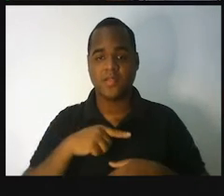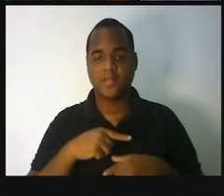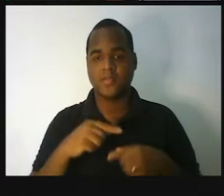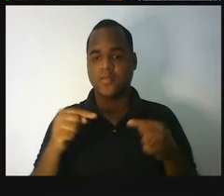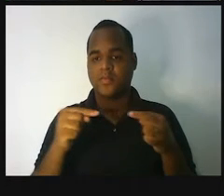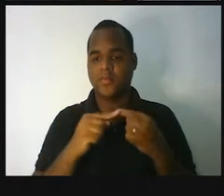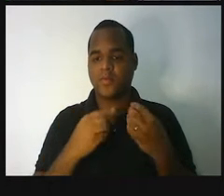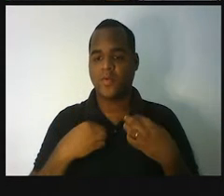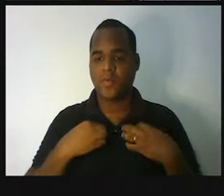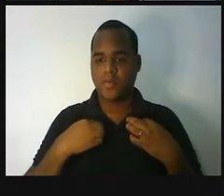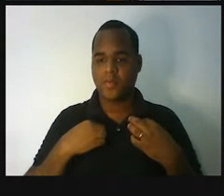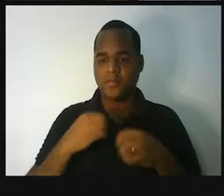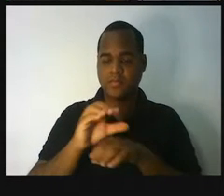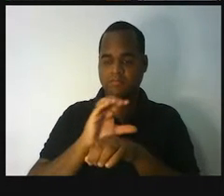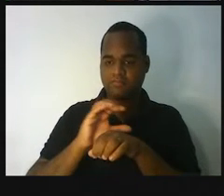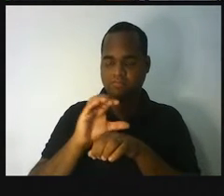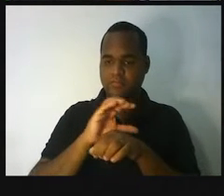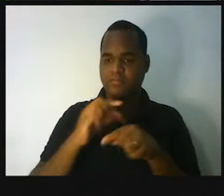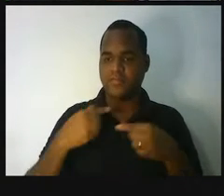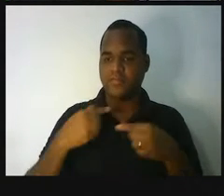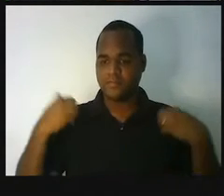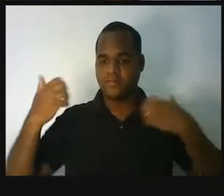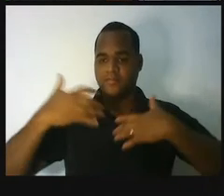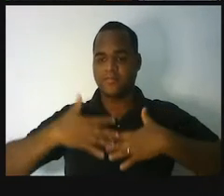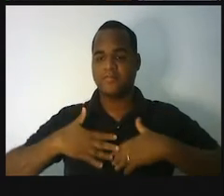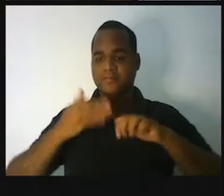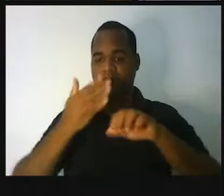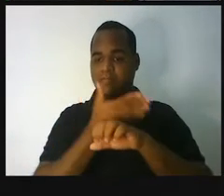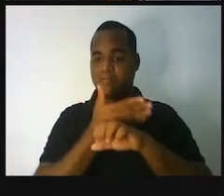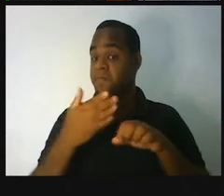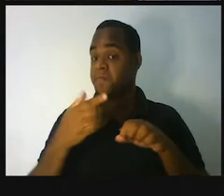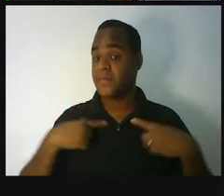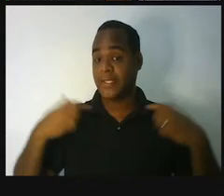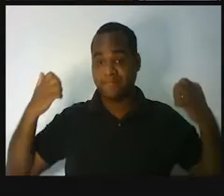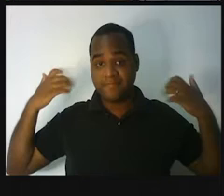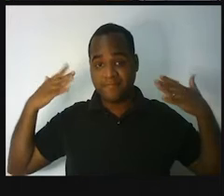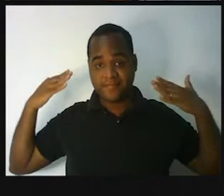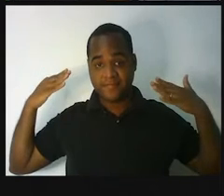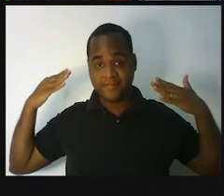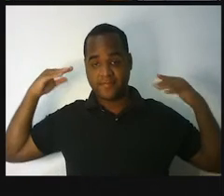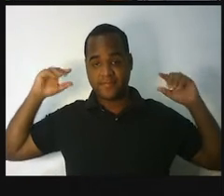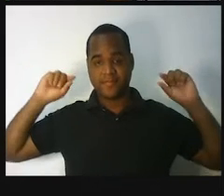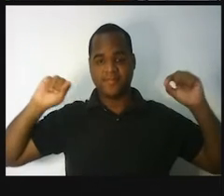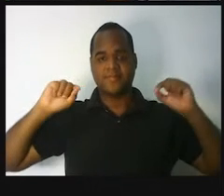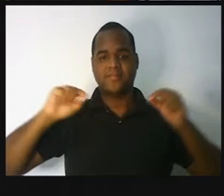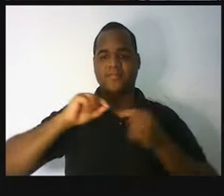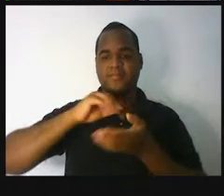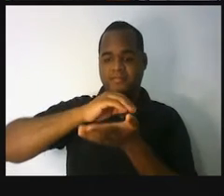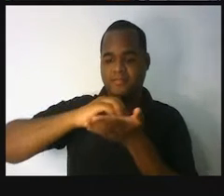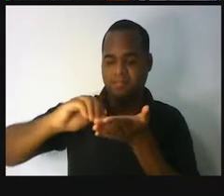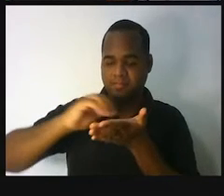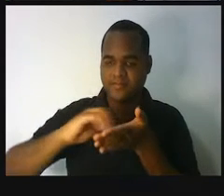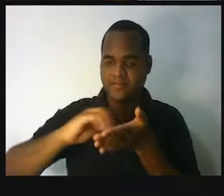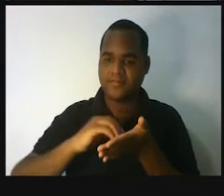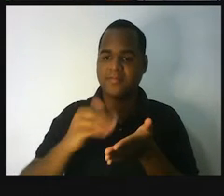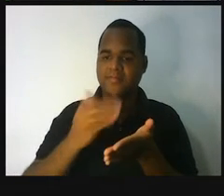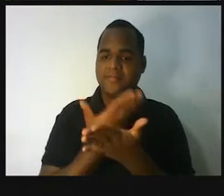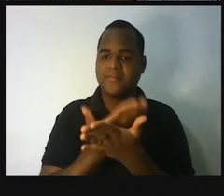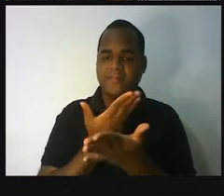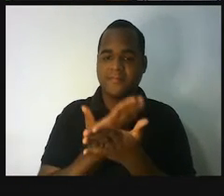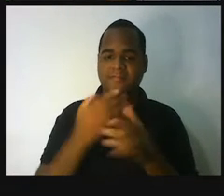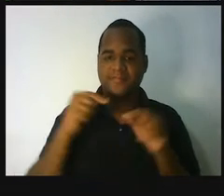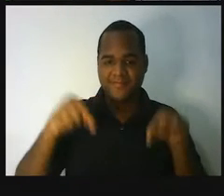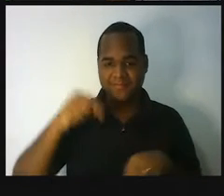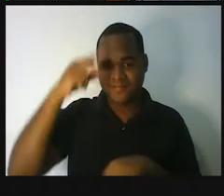cinza, por cima um jaleco branco e atrás de mim o cartaz da Secretaria Municipal de